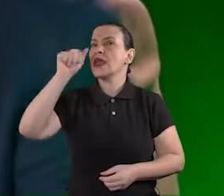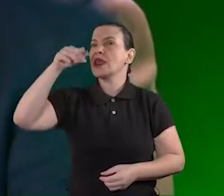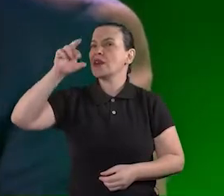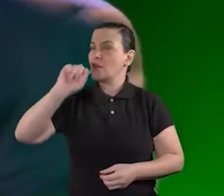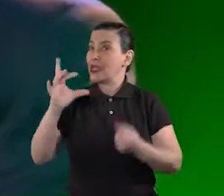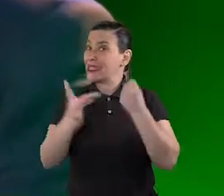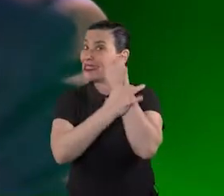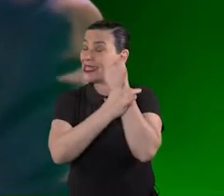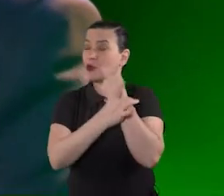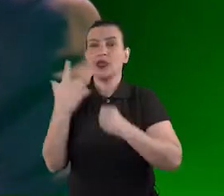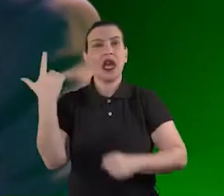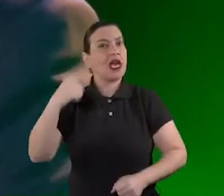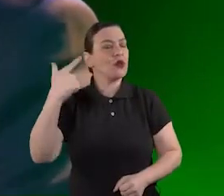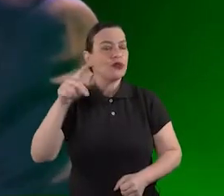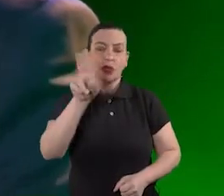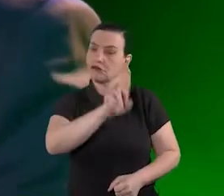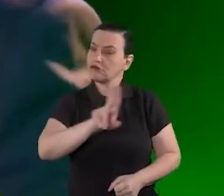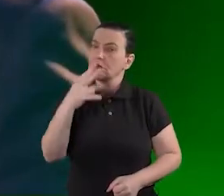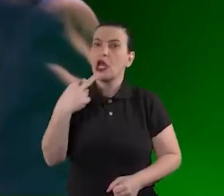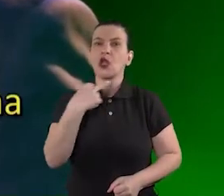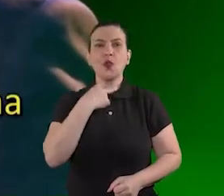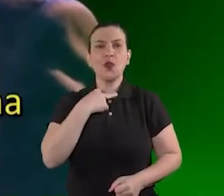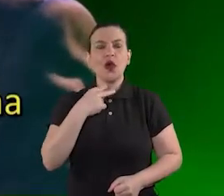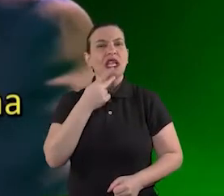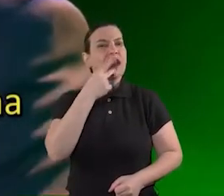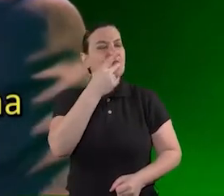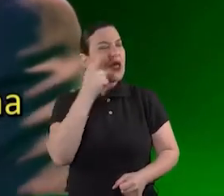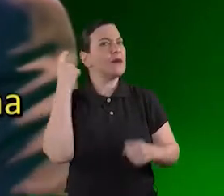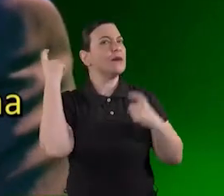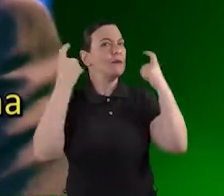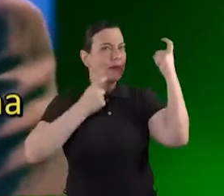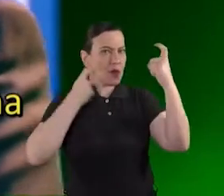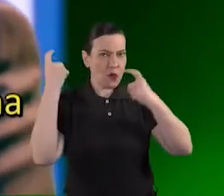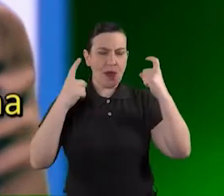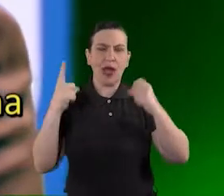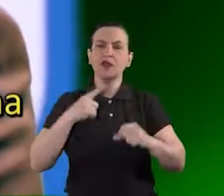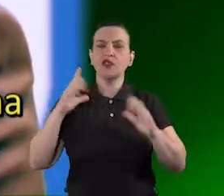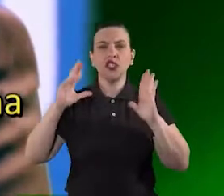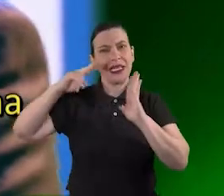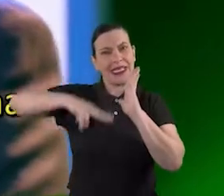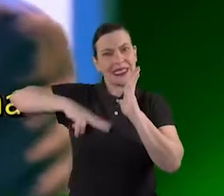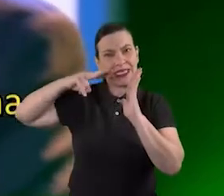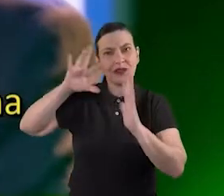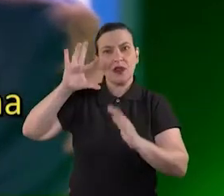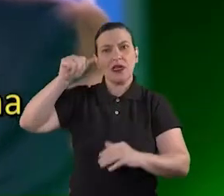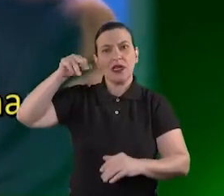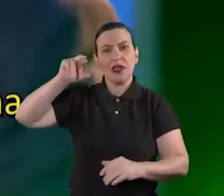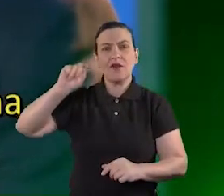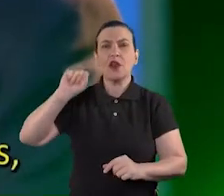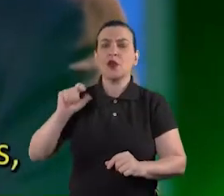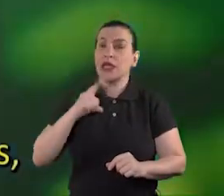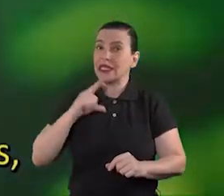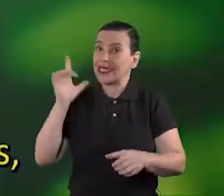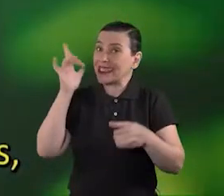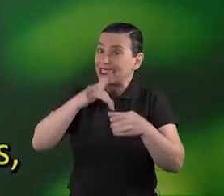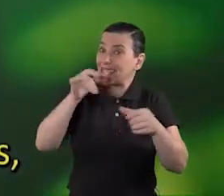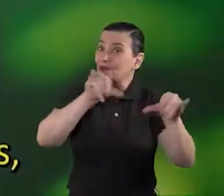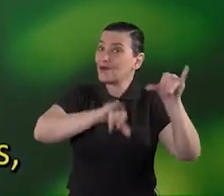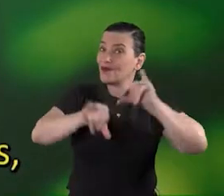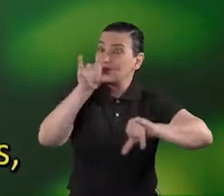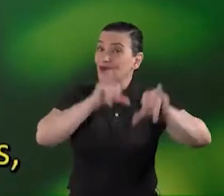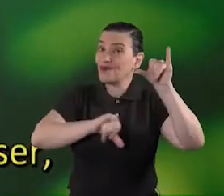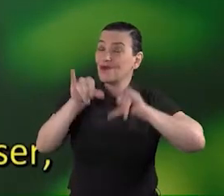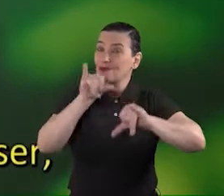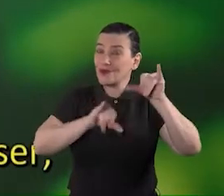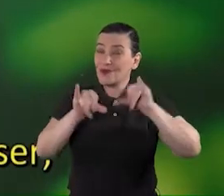seguro e não deveria ser usado ela disse que estava preocupada e que tinha lido que a cânfora continha substâncias químicas tóxicas